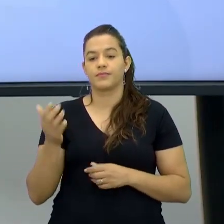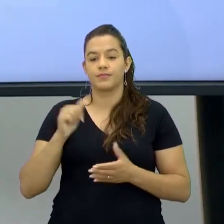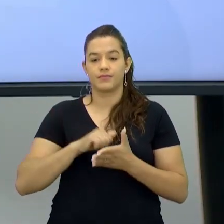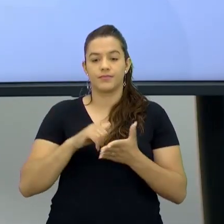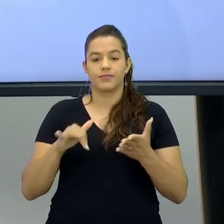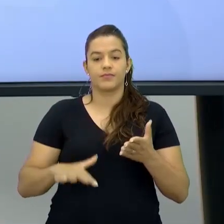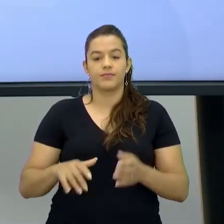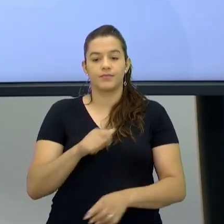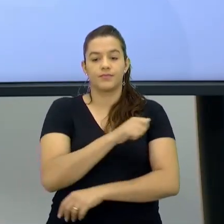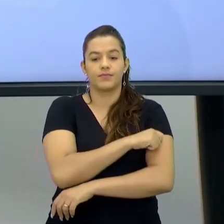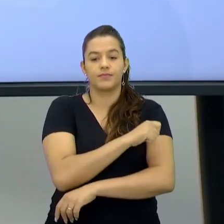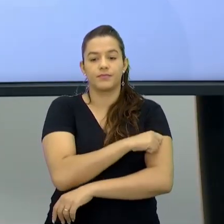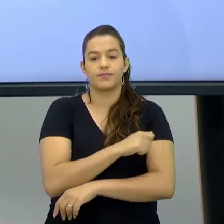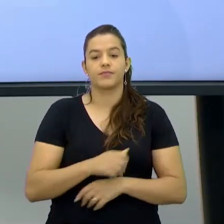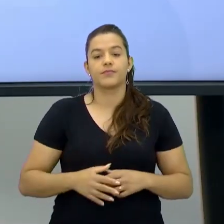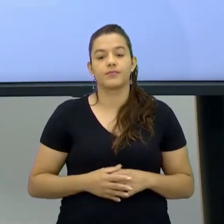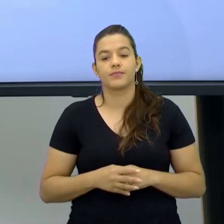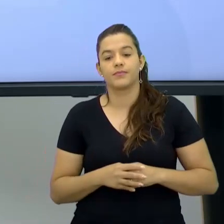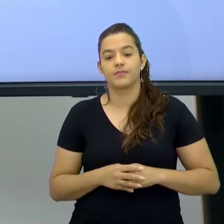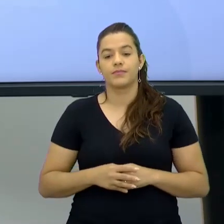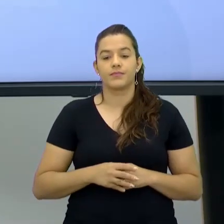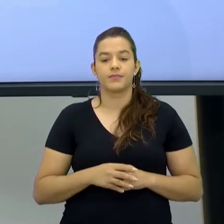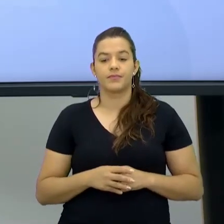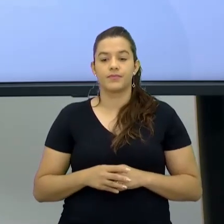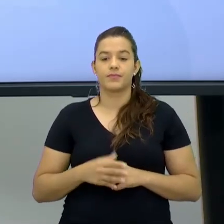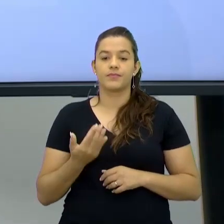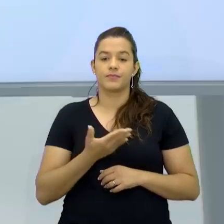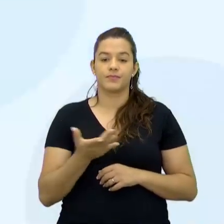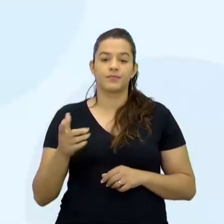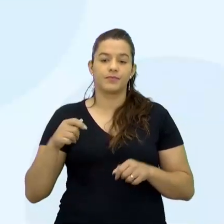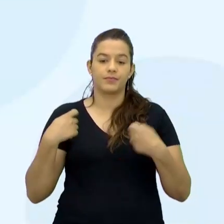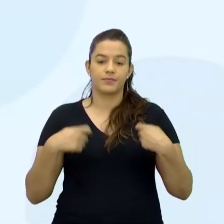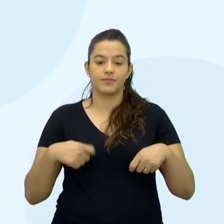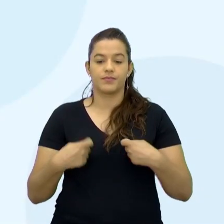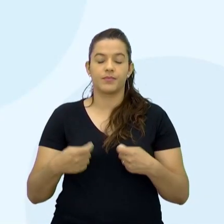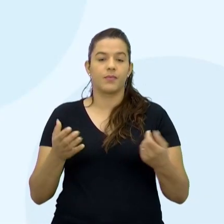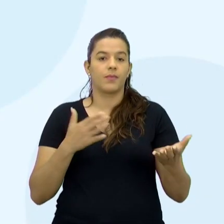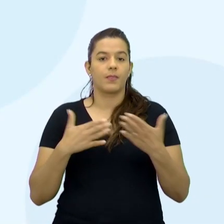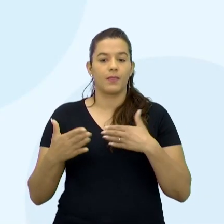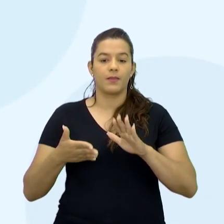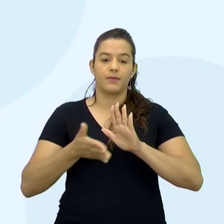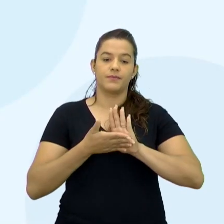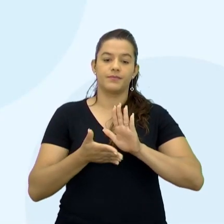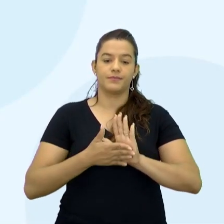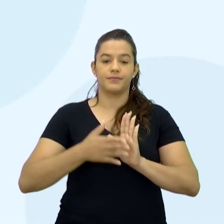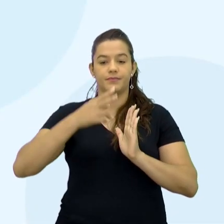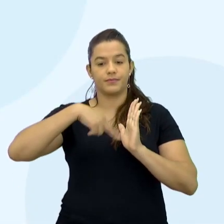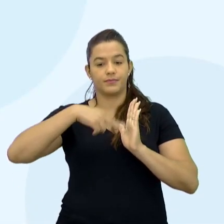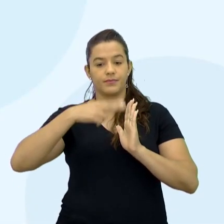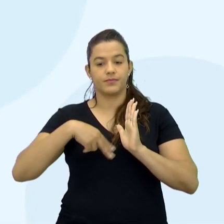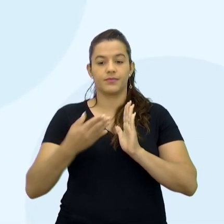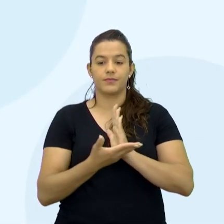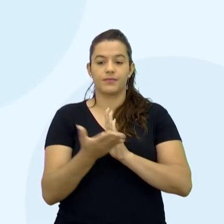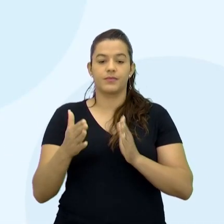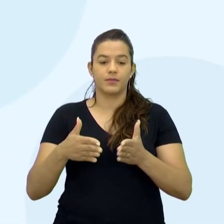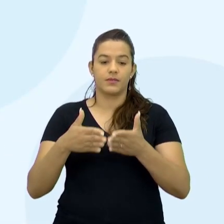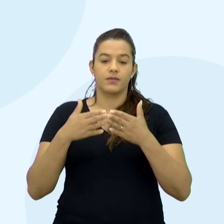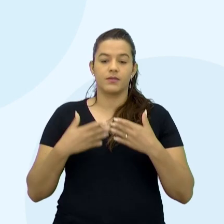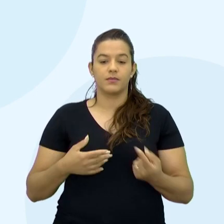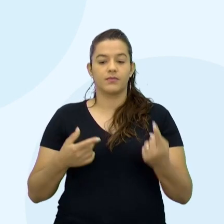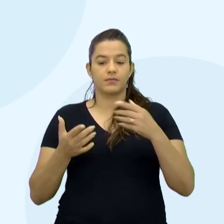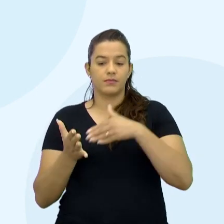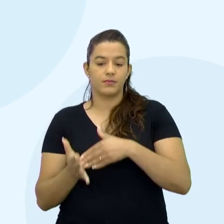Ela vem aí né Basicamente A do professor O professor propõe a leitura Vocês pegam de vocês E fazem